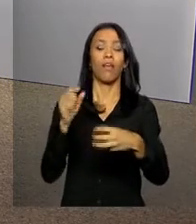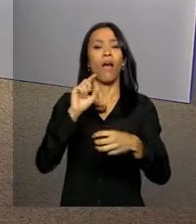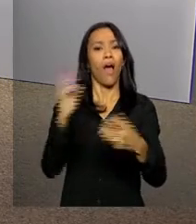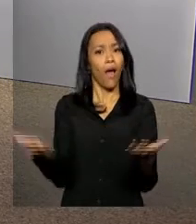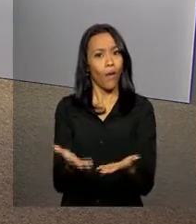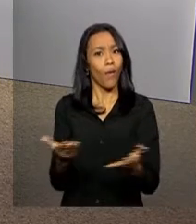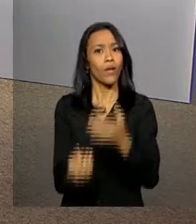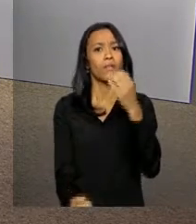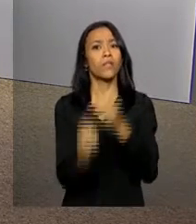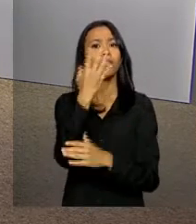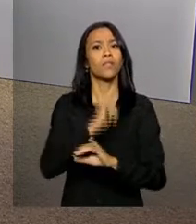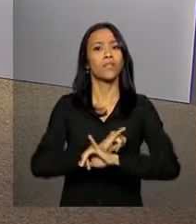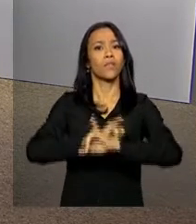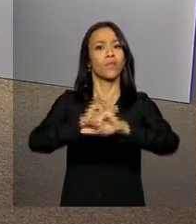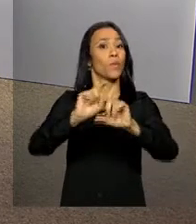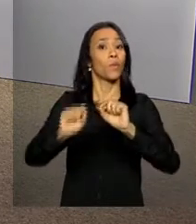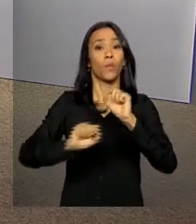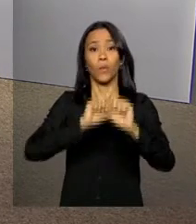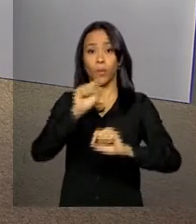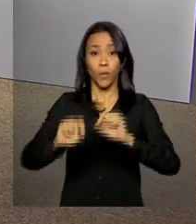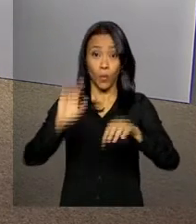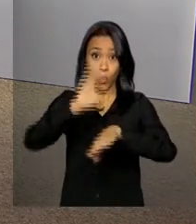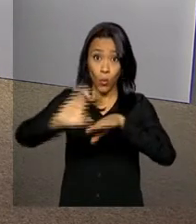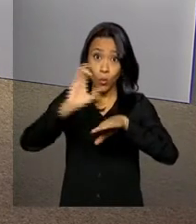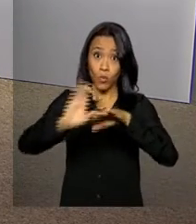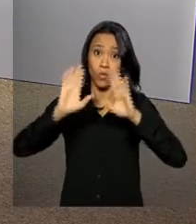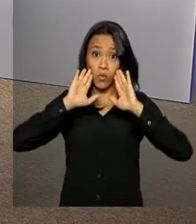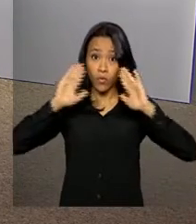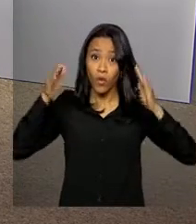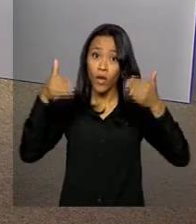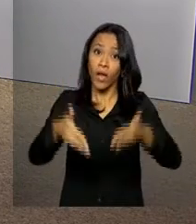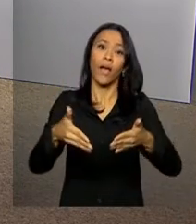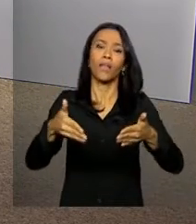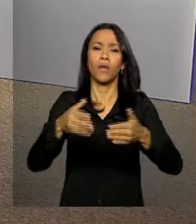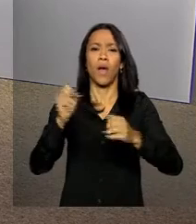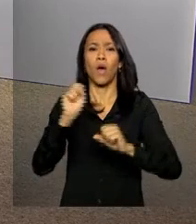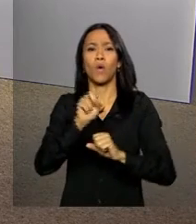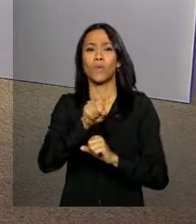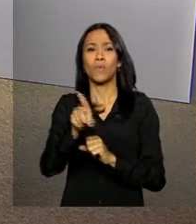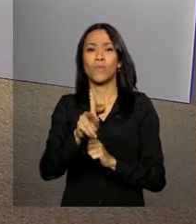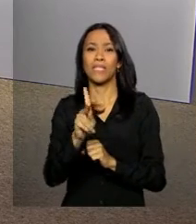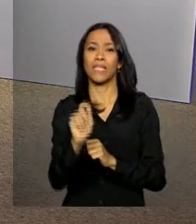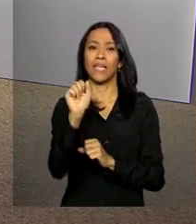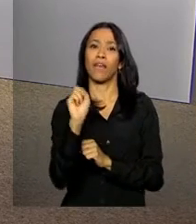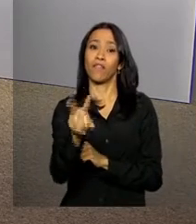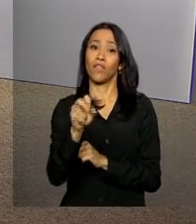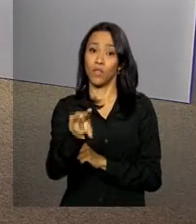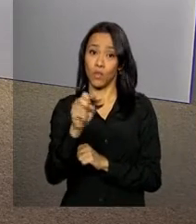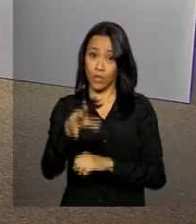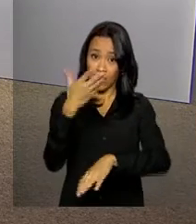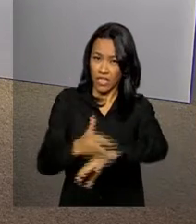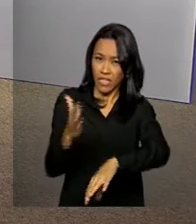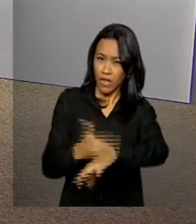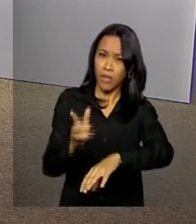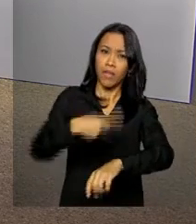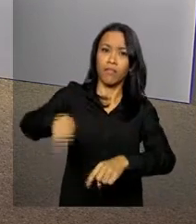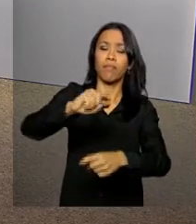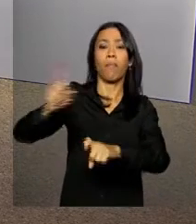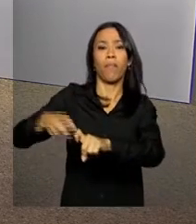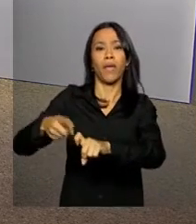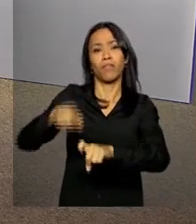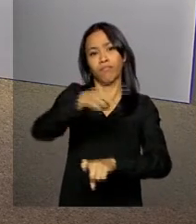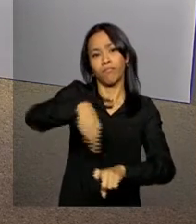agora lança um curso exclusivo sobre atenção básica para o Zika vírus, uma capacitação destinada a médicos,